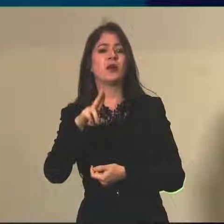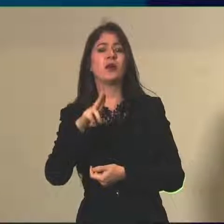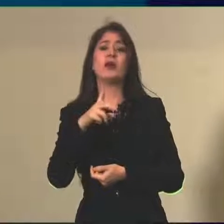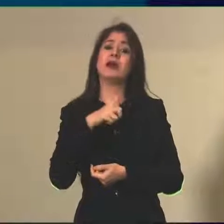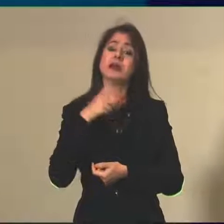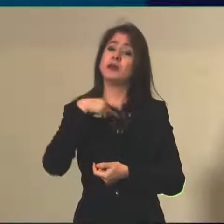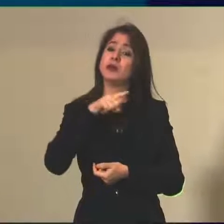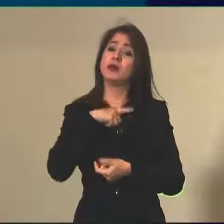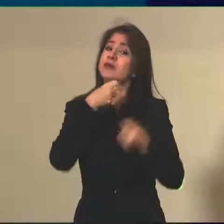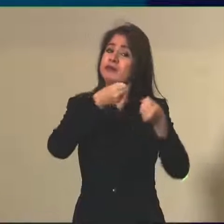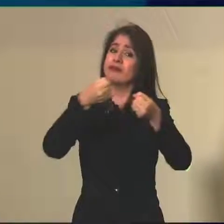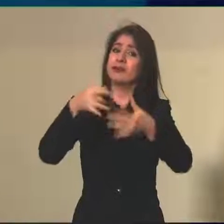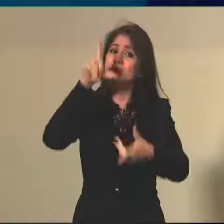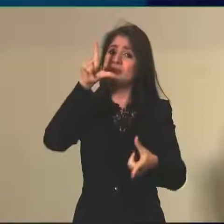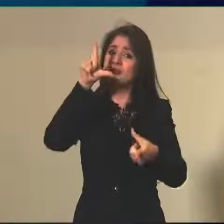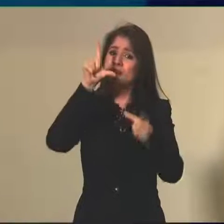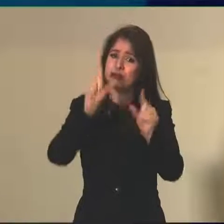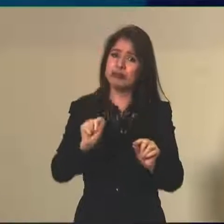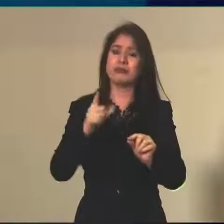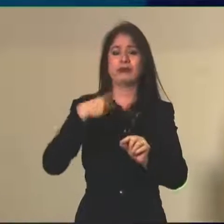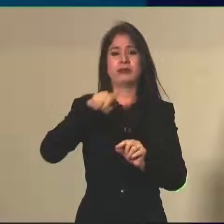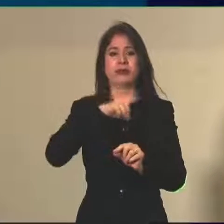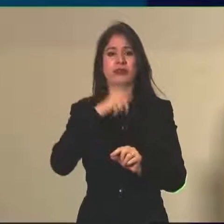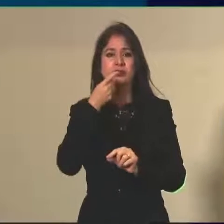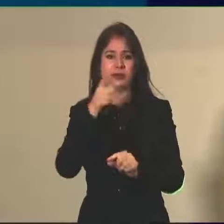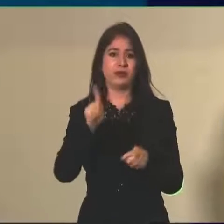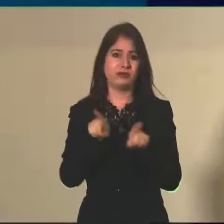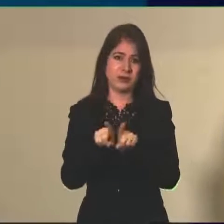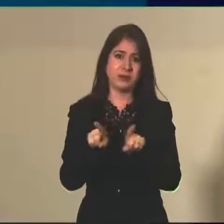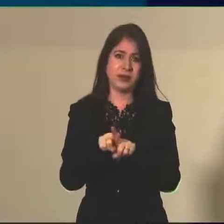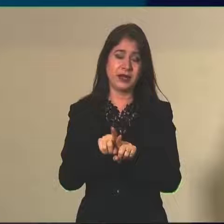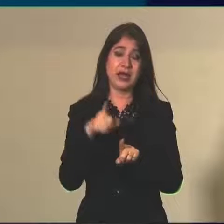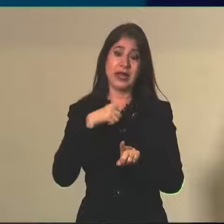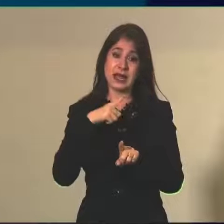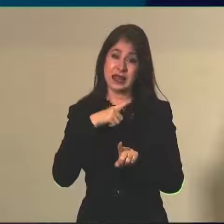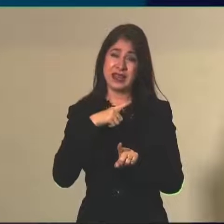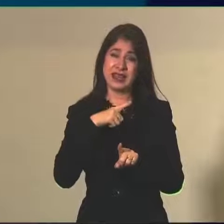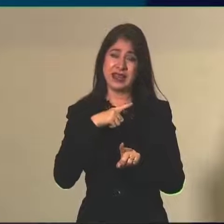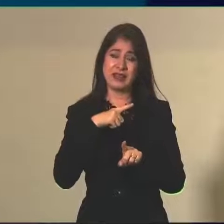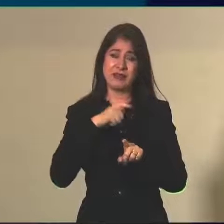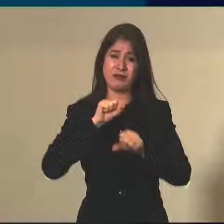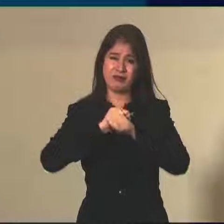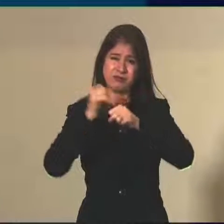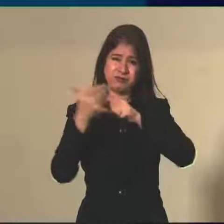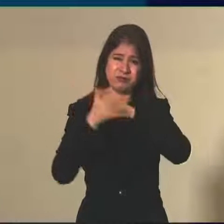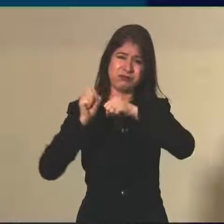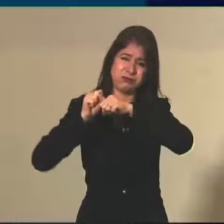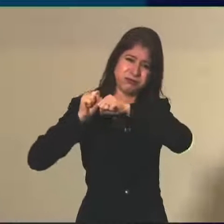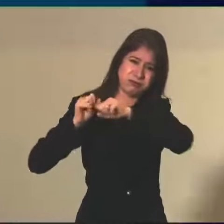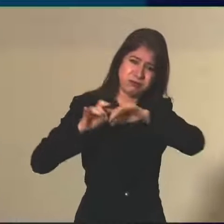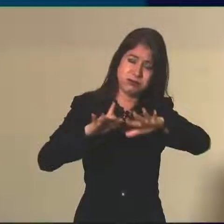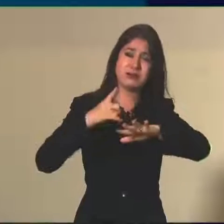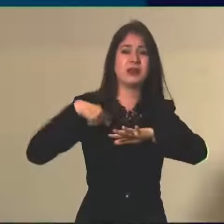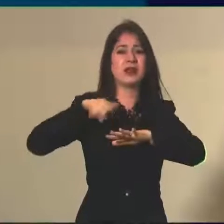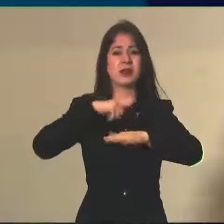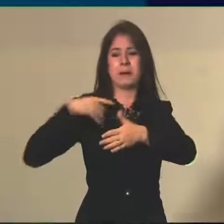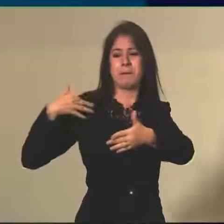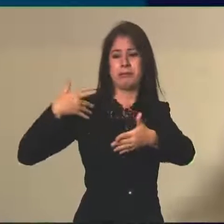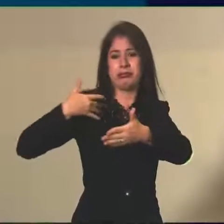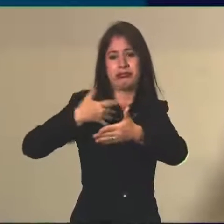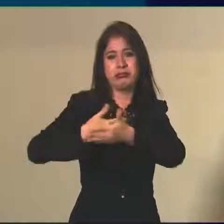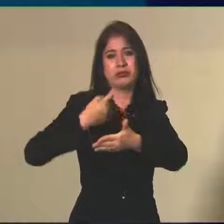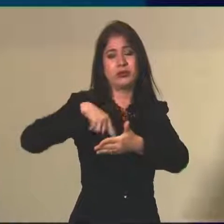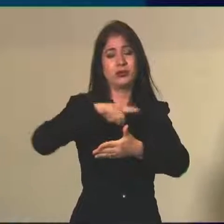essa redução também. Naturalmente, nós tivemos um período de pandemia no meio do caminho. Esse período de